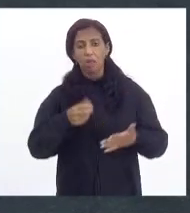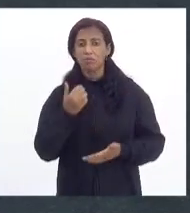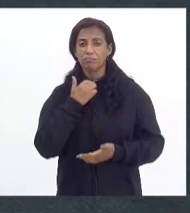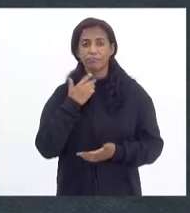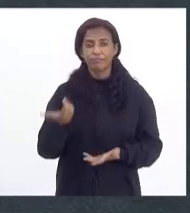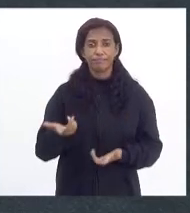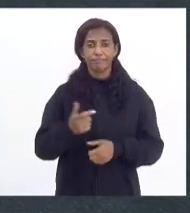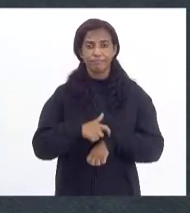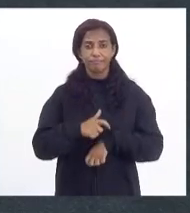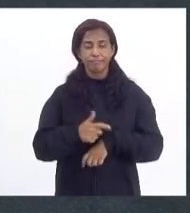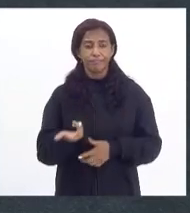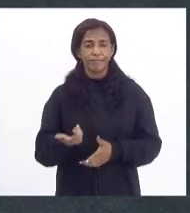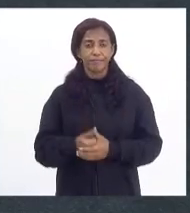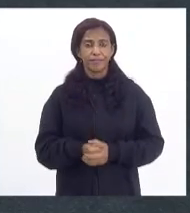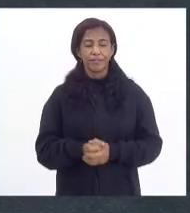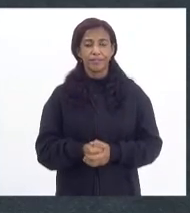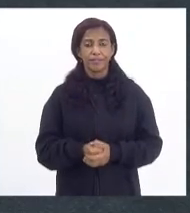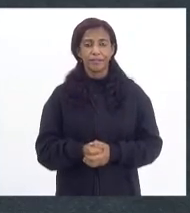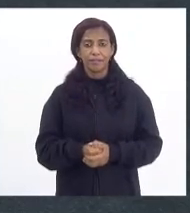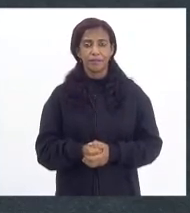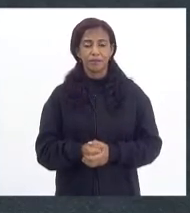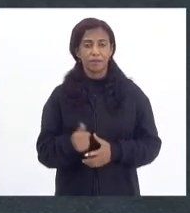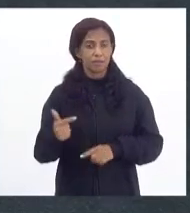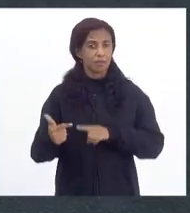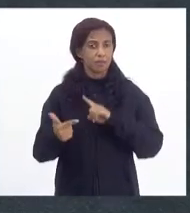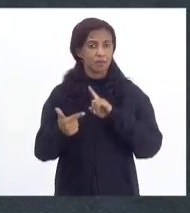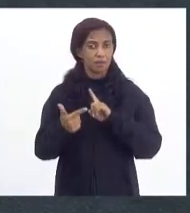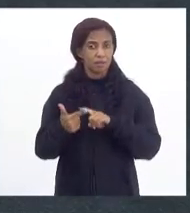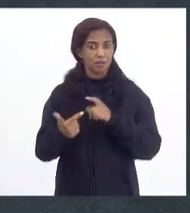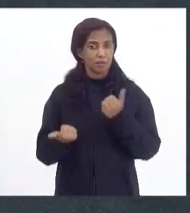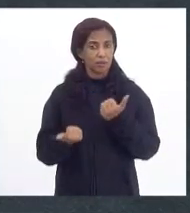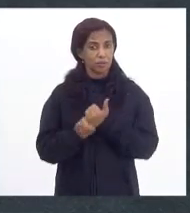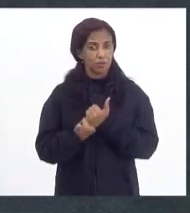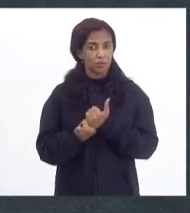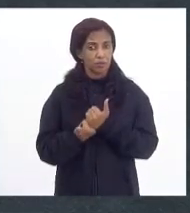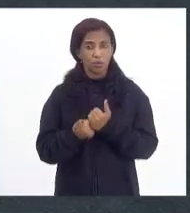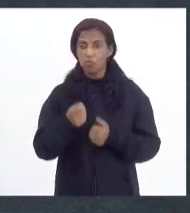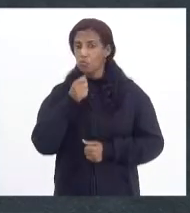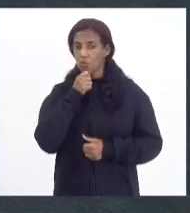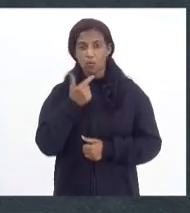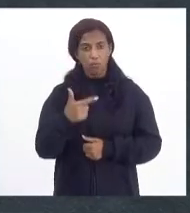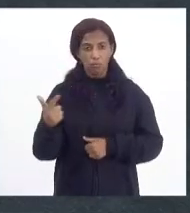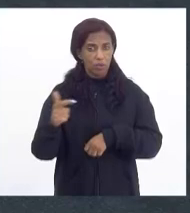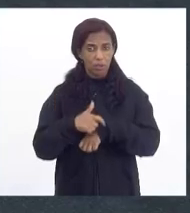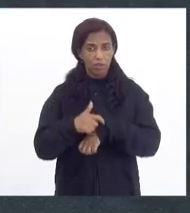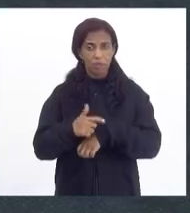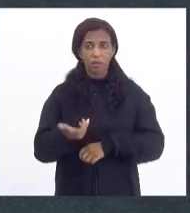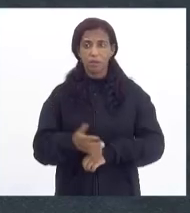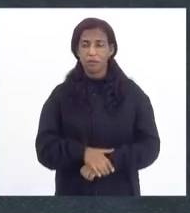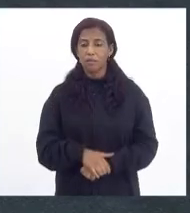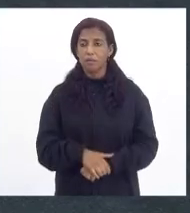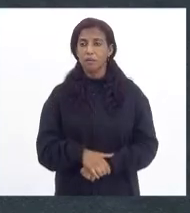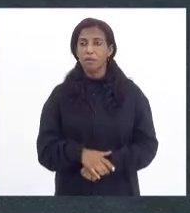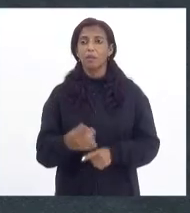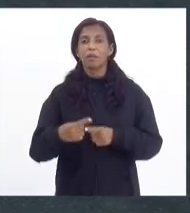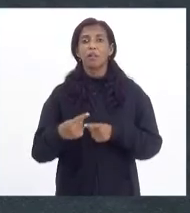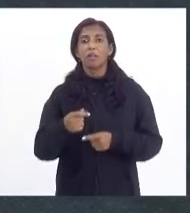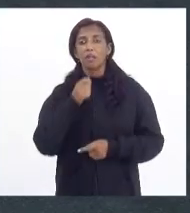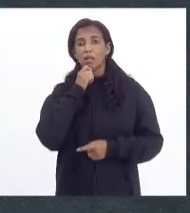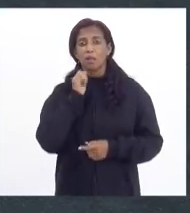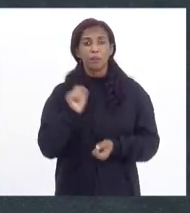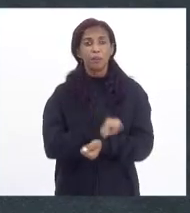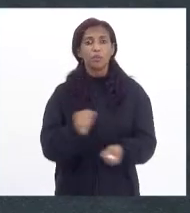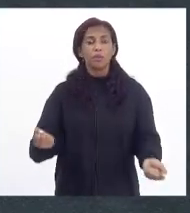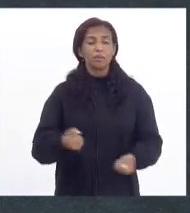Não tem tempo. Em segunda, eu estou falando substitutivo. Não tem tempo. Por que não tem tempo? Porque é